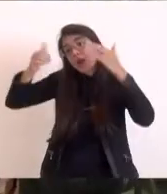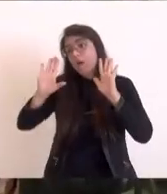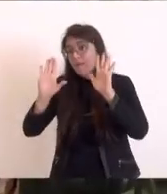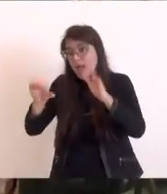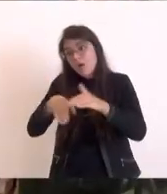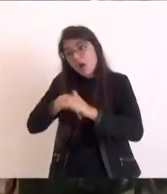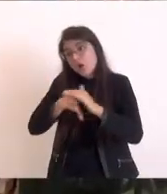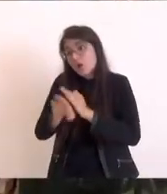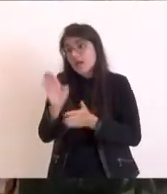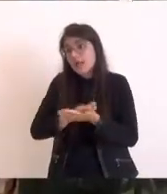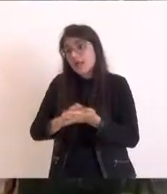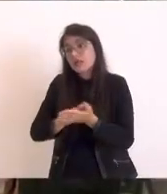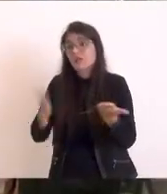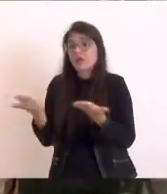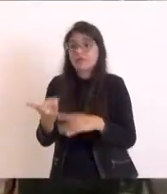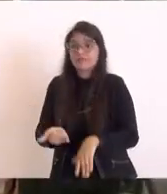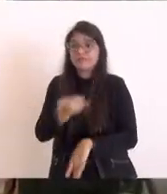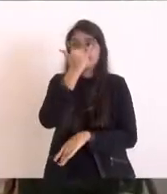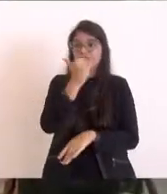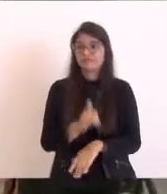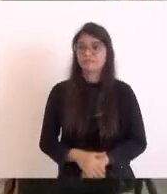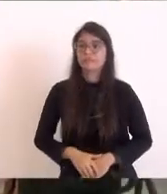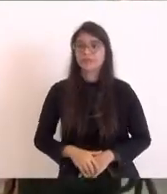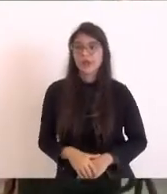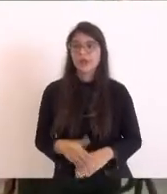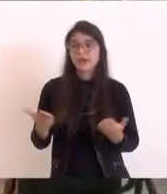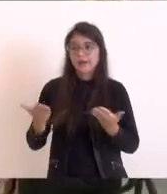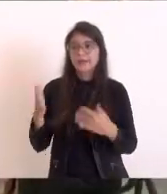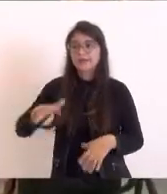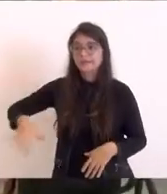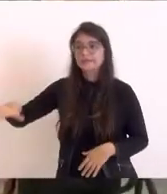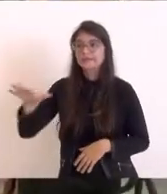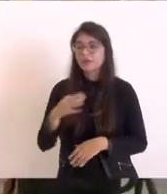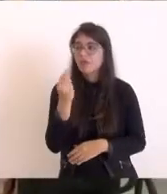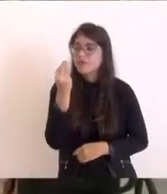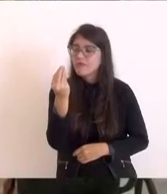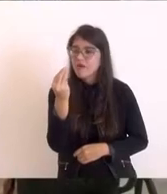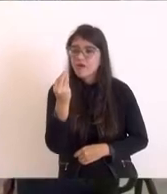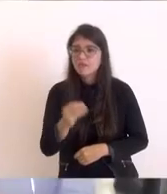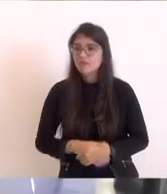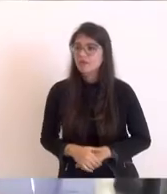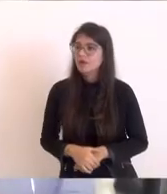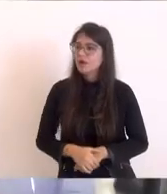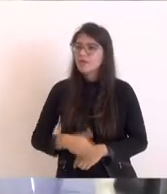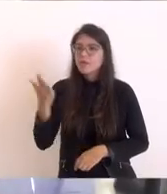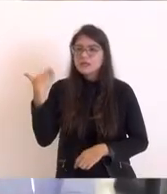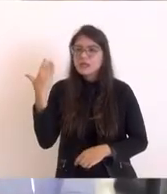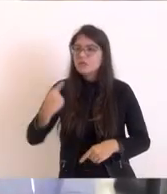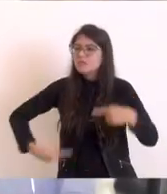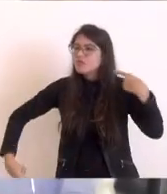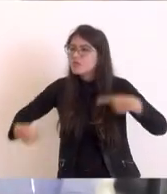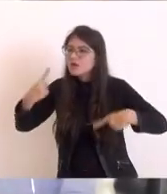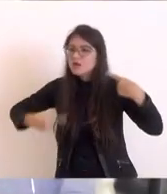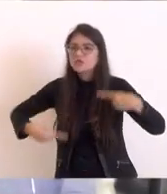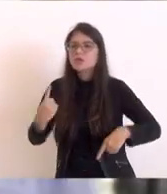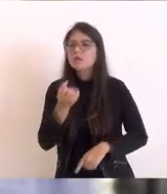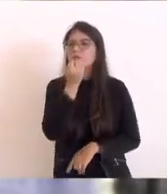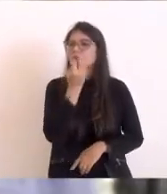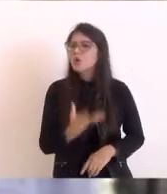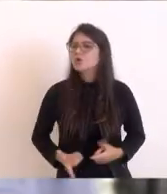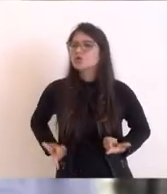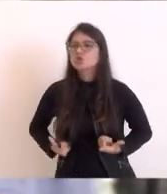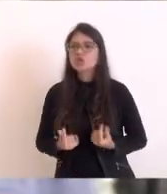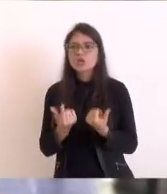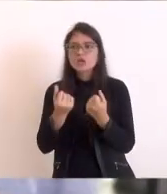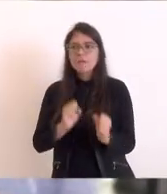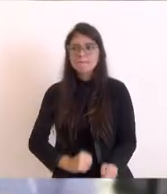indignado com a questão dessa região nossa com o patrimônio político que tinha, o grupo político. Muita